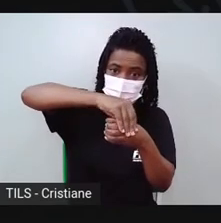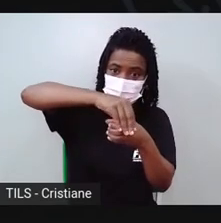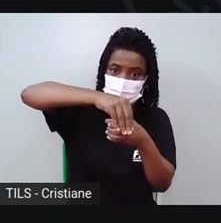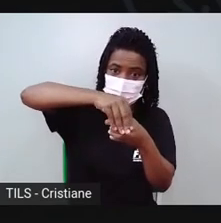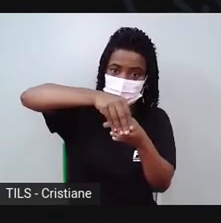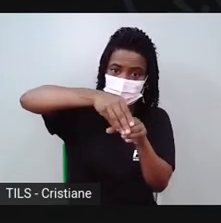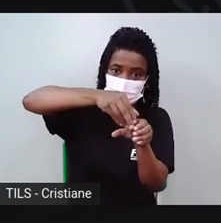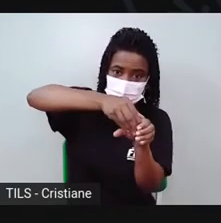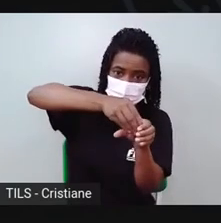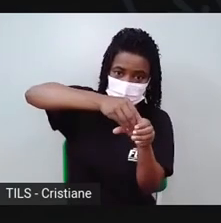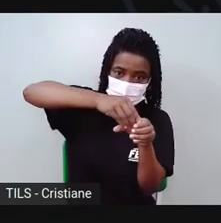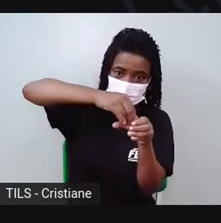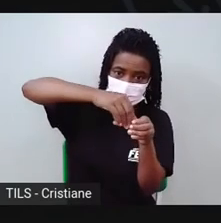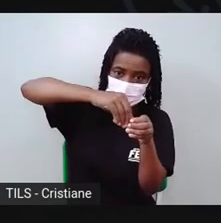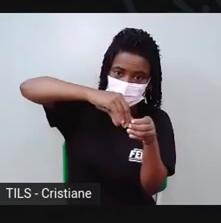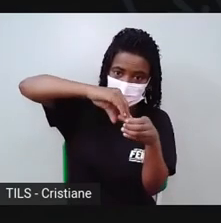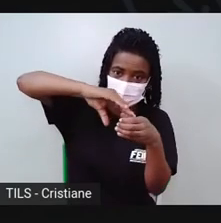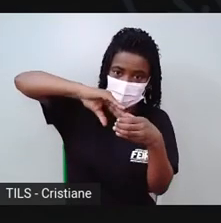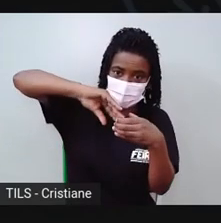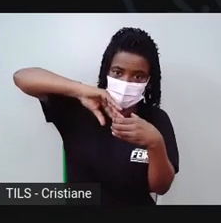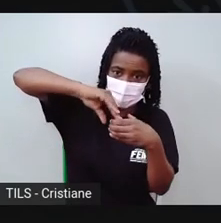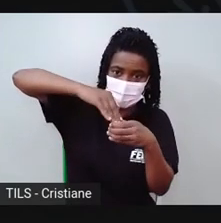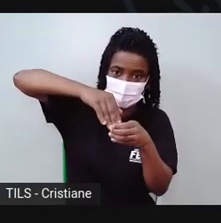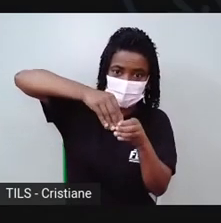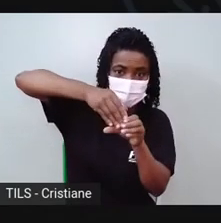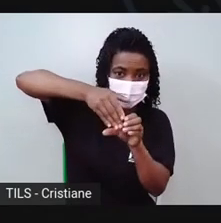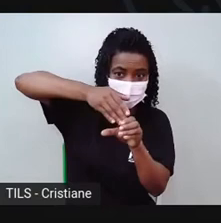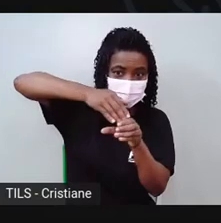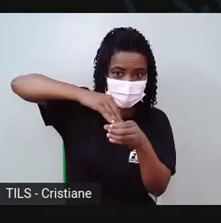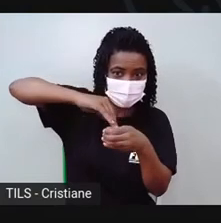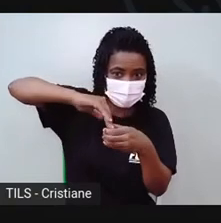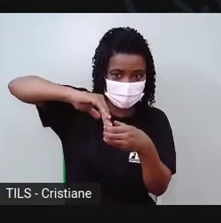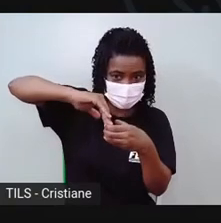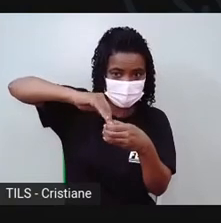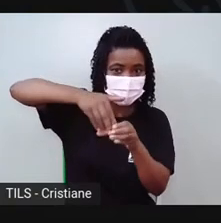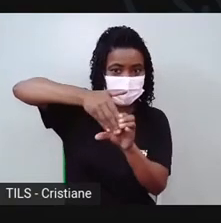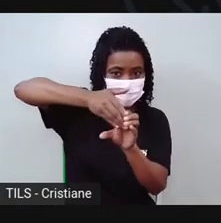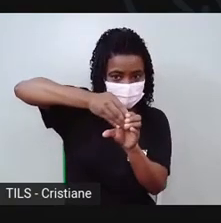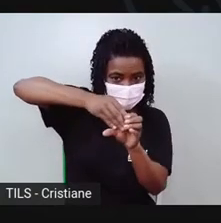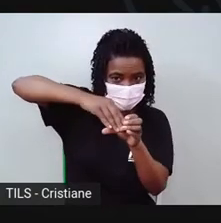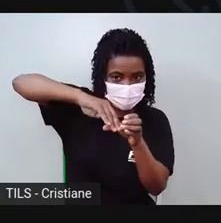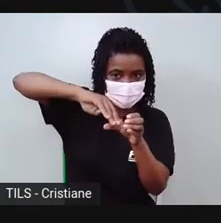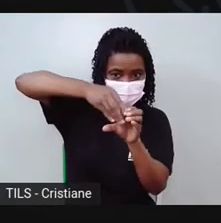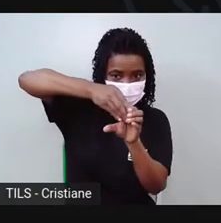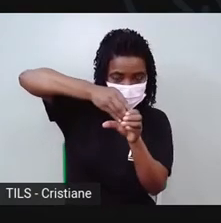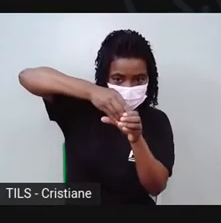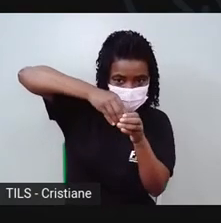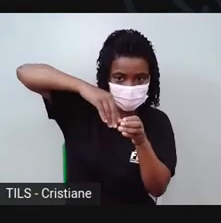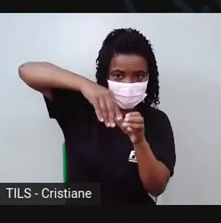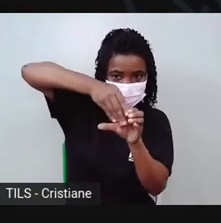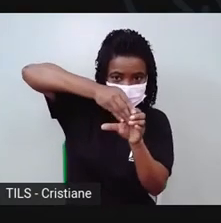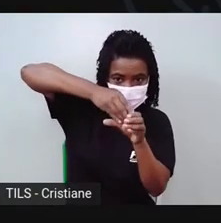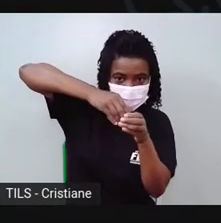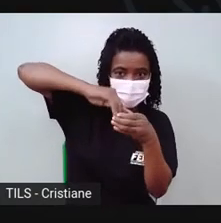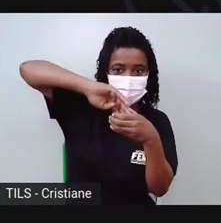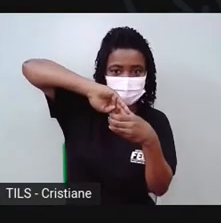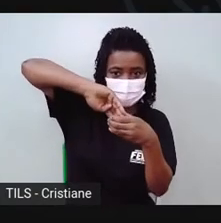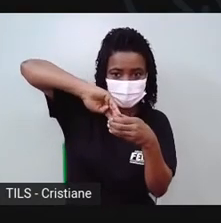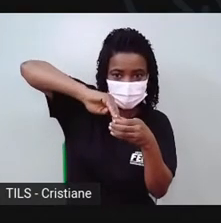dos ladinhos da peça, tá vendo? Bem apertadinho assim dos ladinhos,